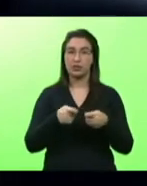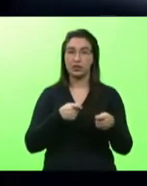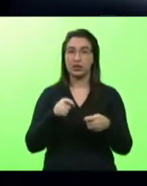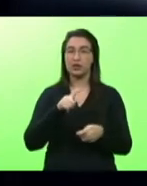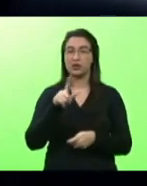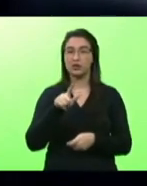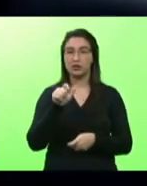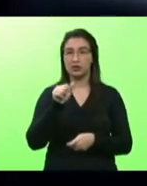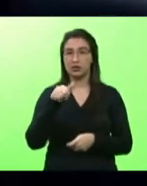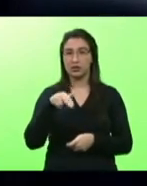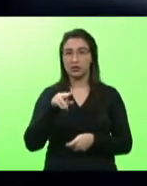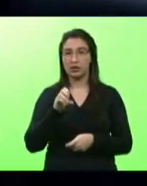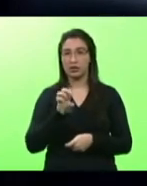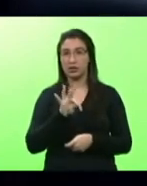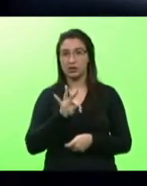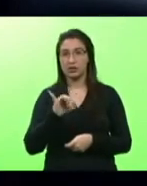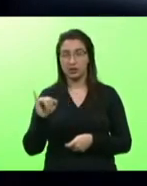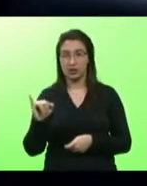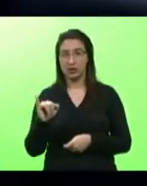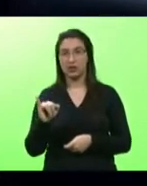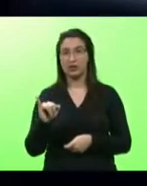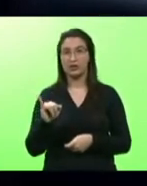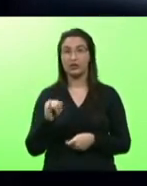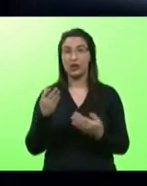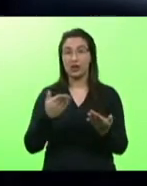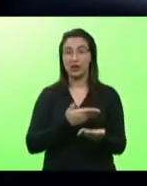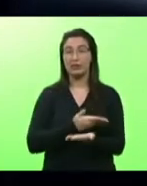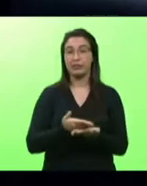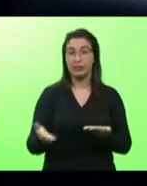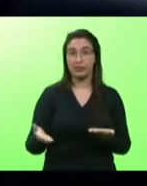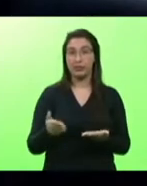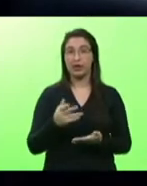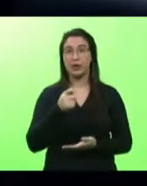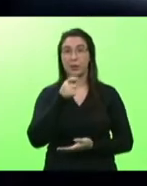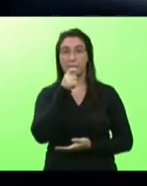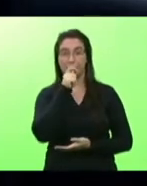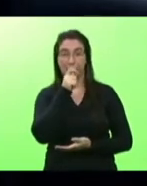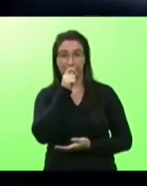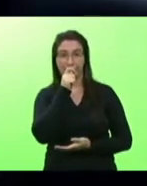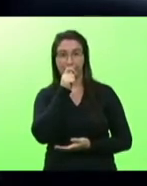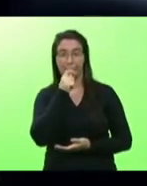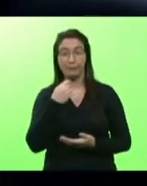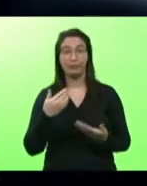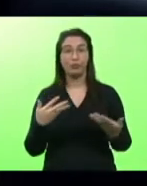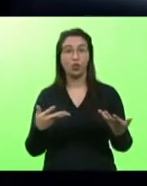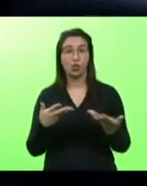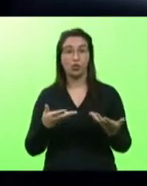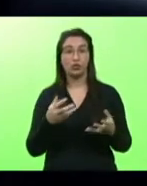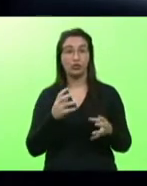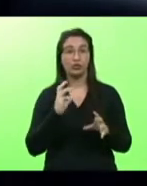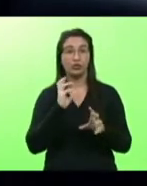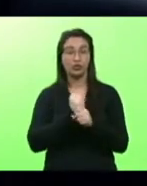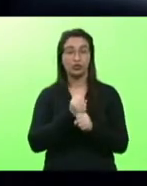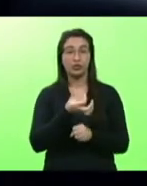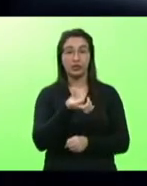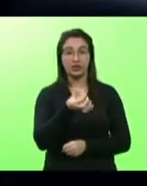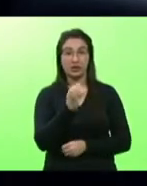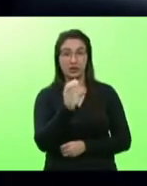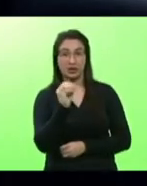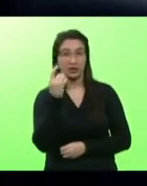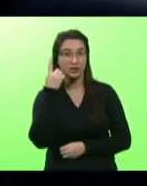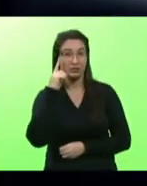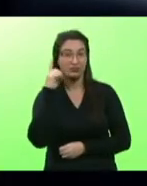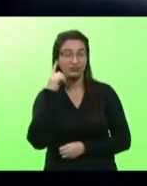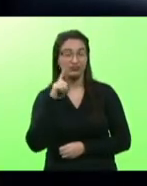inclusive perdeu seu pai fazendo exatamente hoje 60 dias sobre as articulações nacionais para a